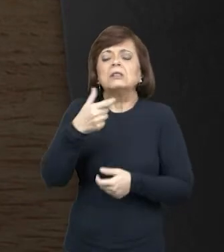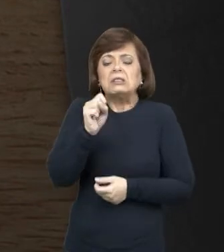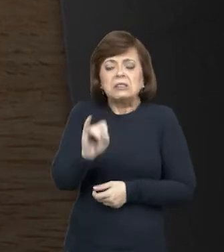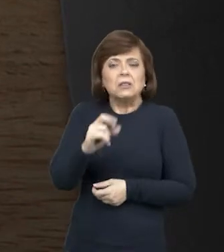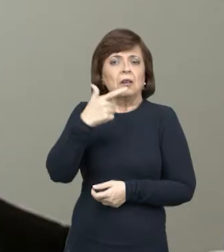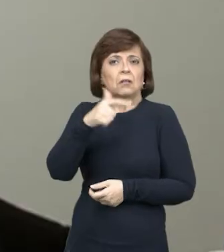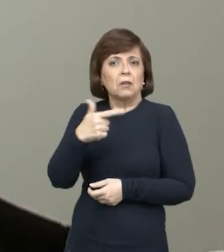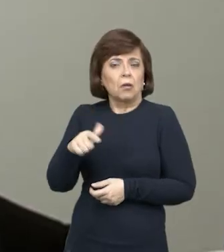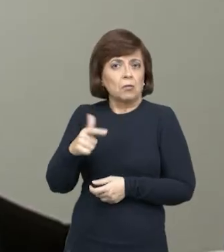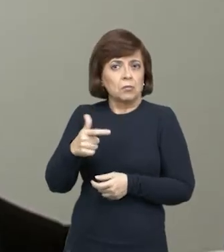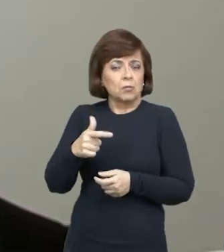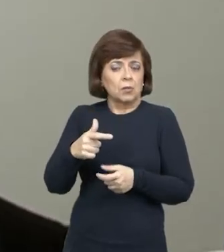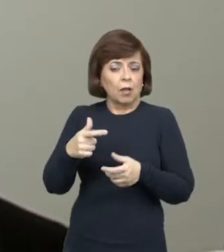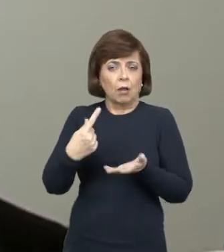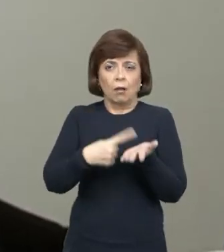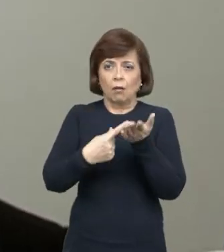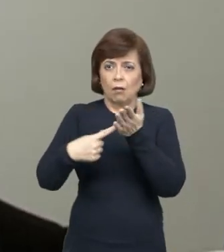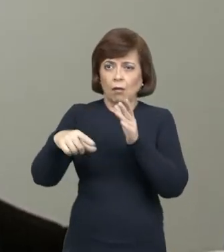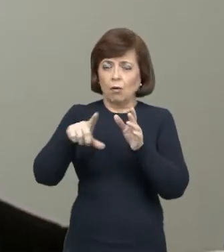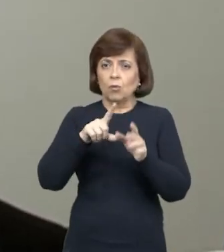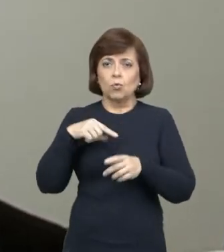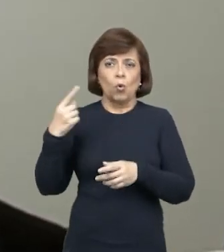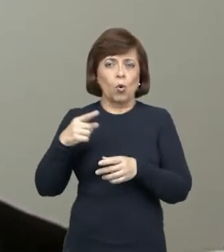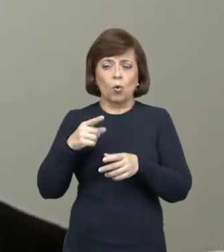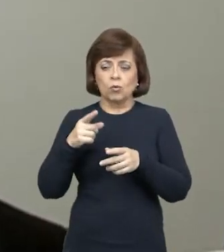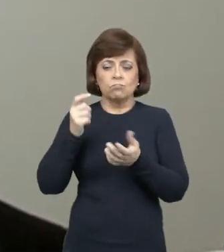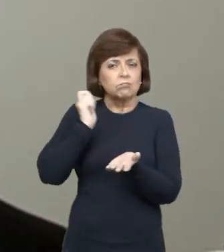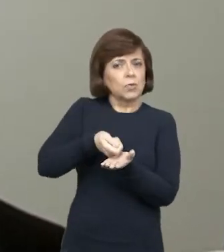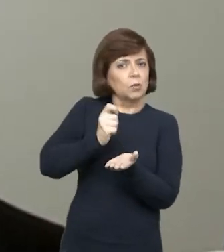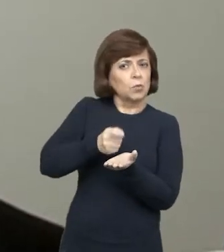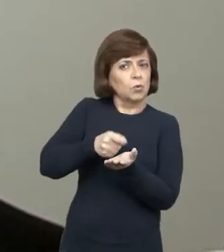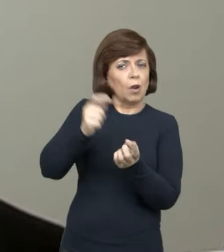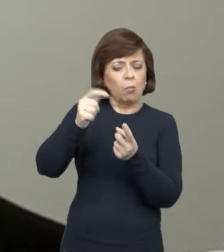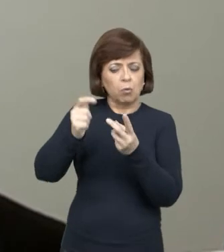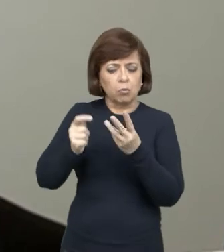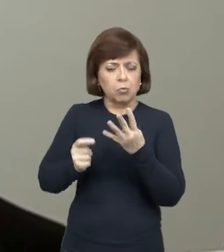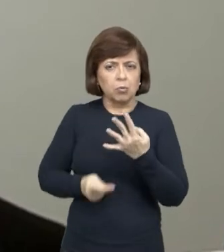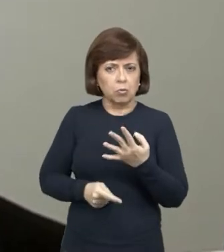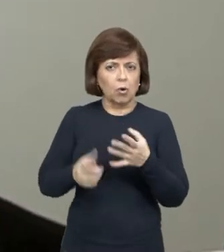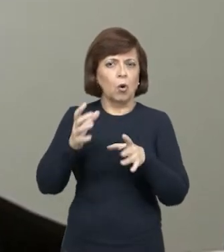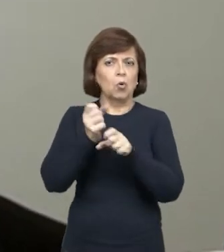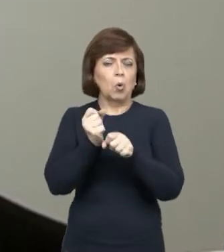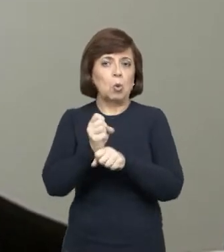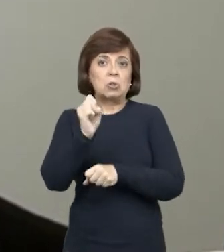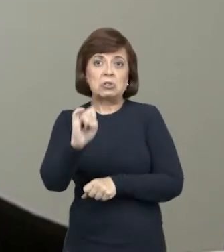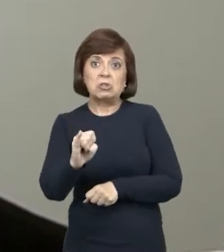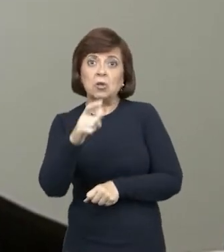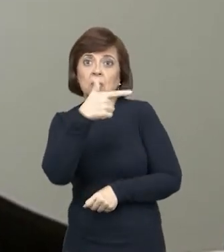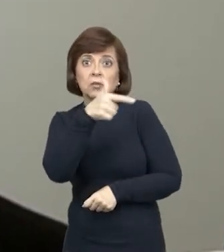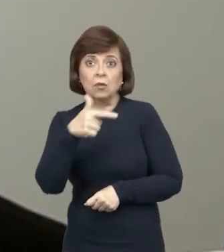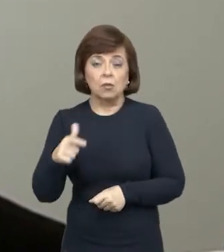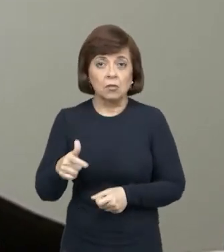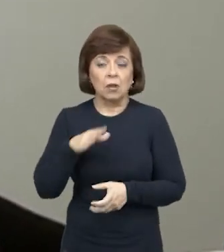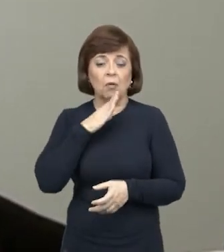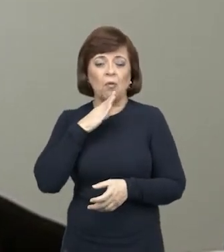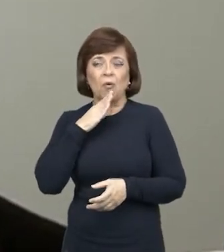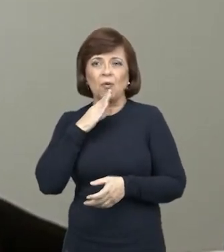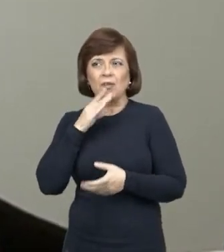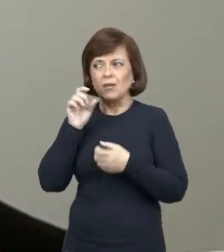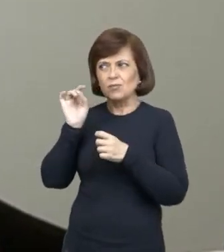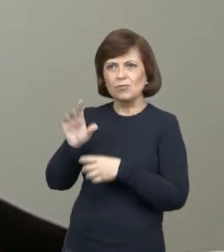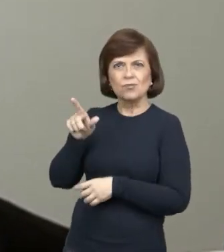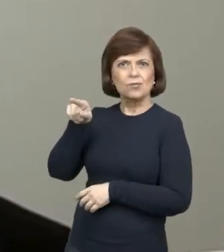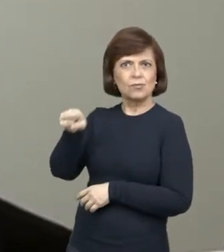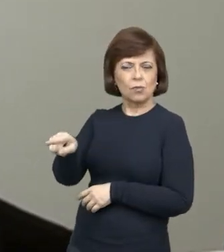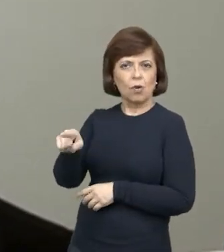termo de ajustamento de conduta, e diversas manifestações do Tribunal de Contas do Estado, se fosse uma ação de conhecimento provocando juízo